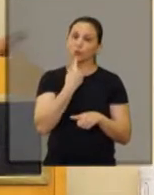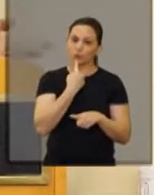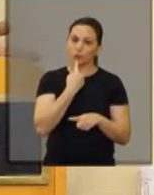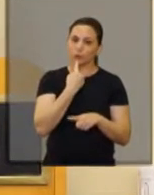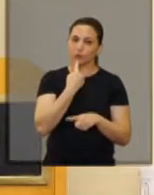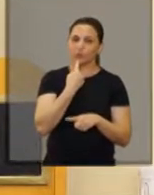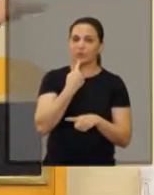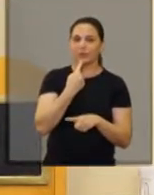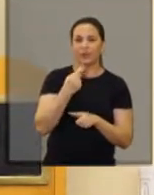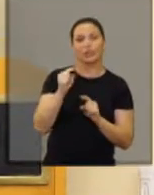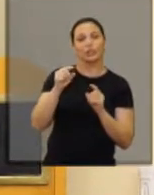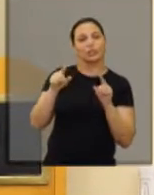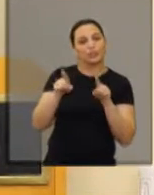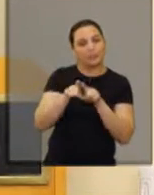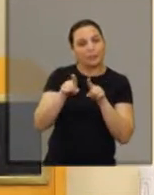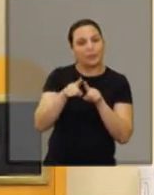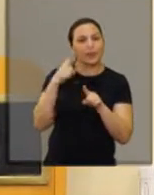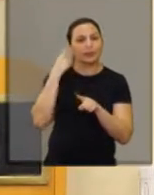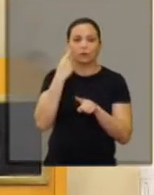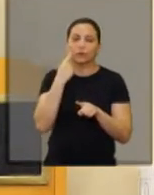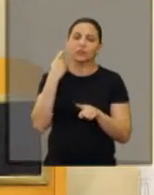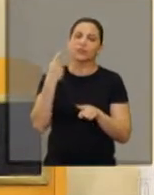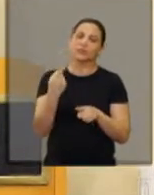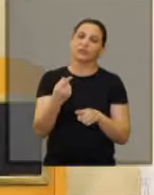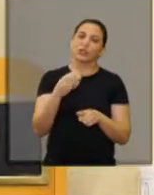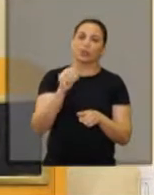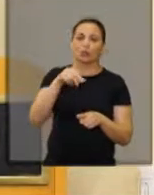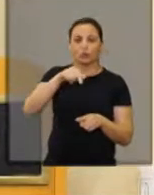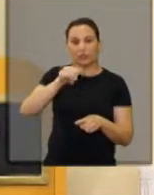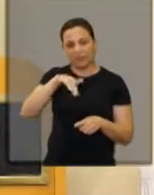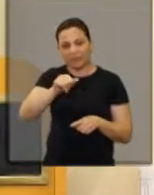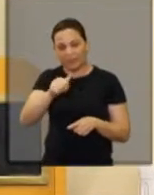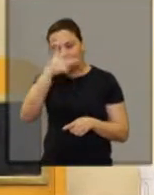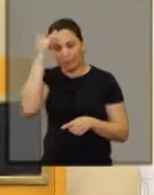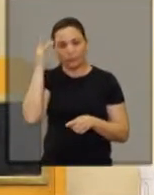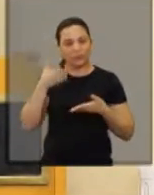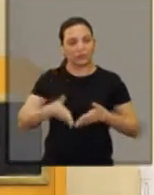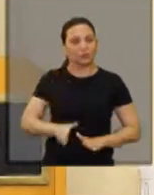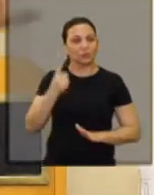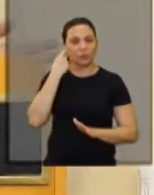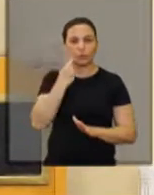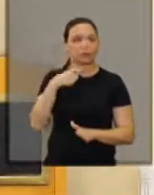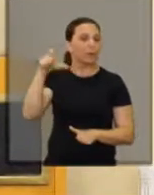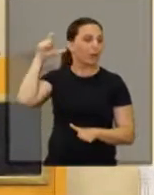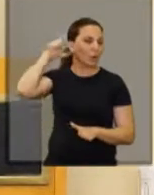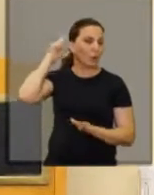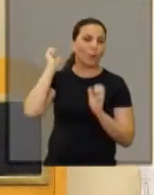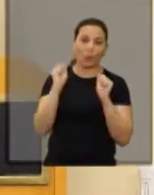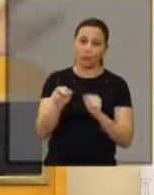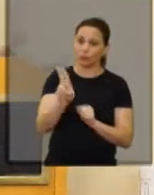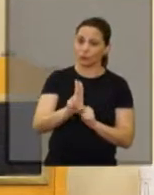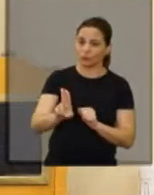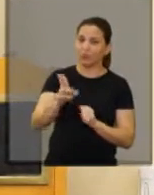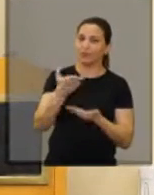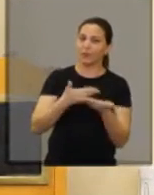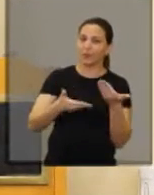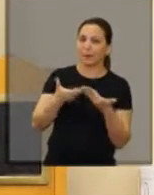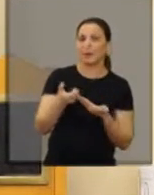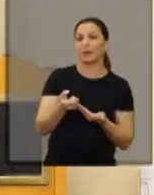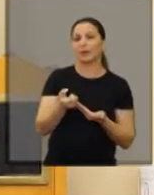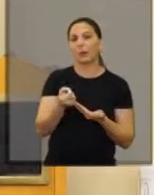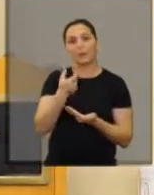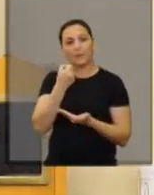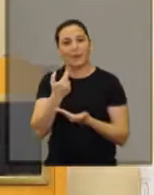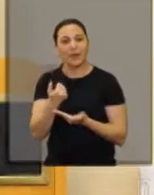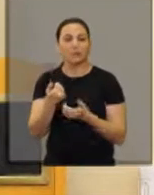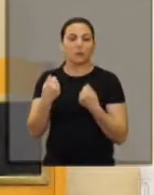Assim como a surdez congênita, também pode ser tratada com aparelhos auditivos. Em outros casos, o tratamento é clínico e